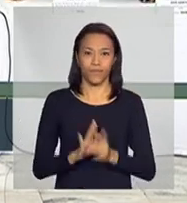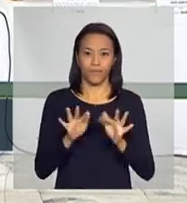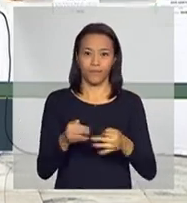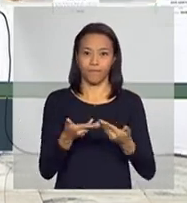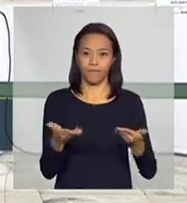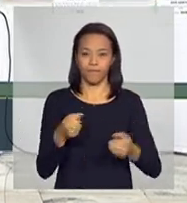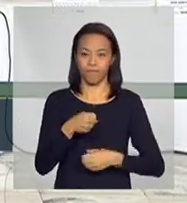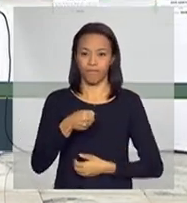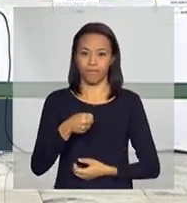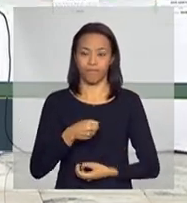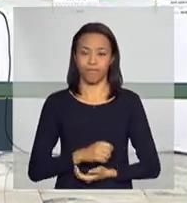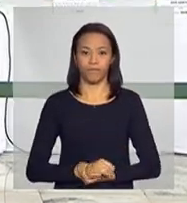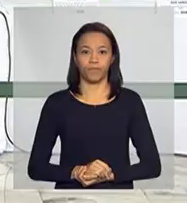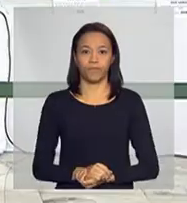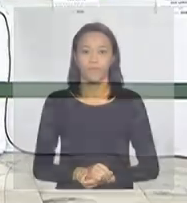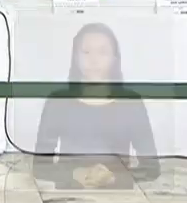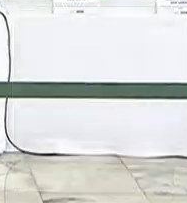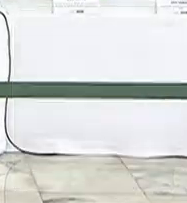encerrada a entrevista.